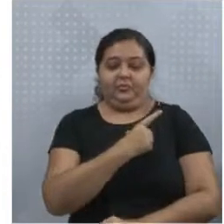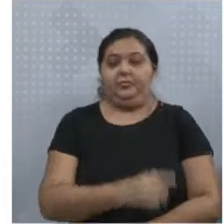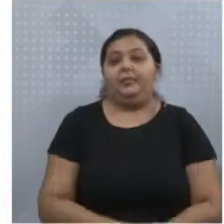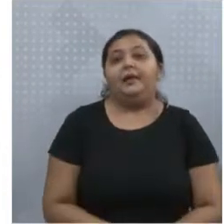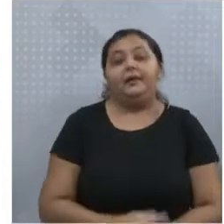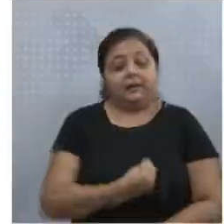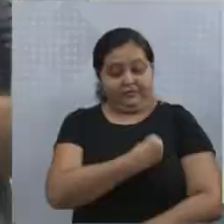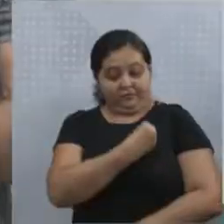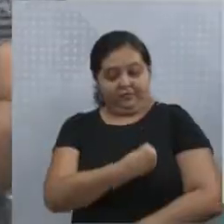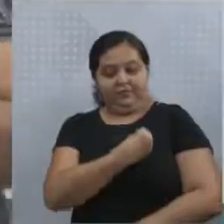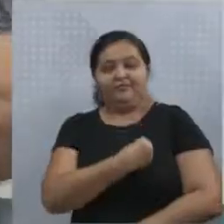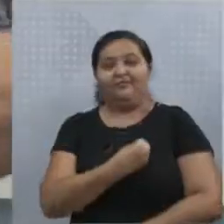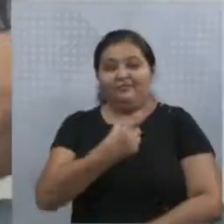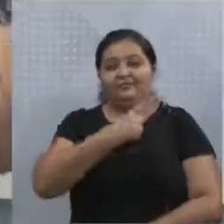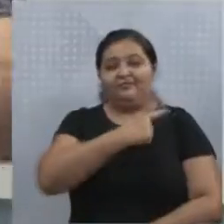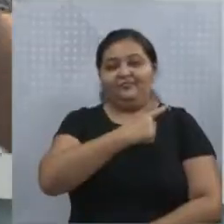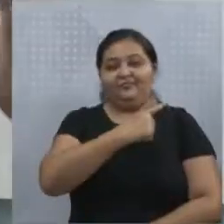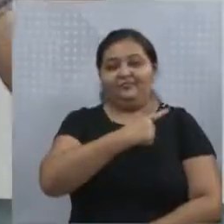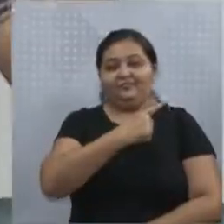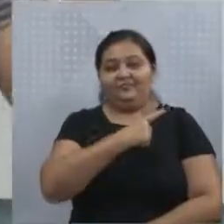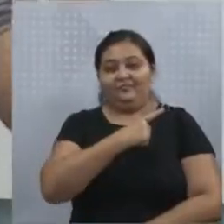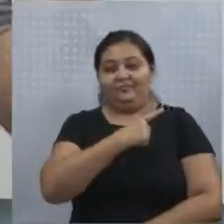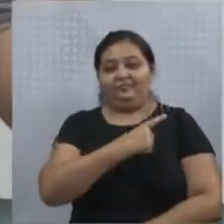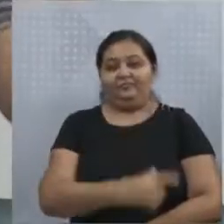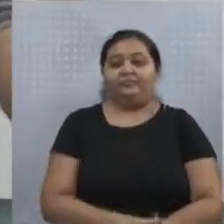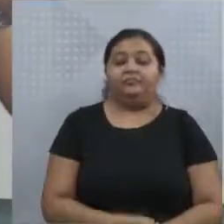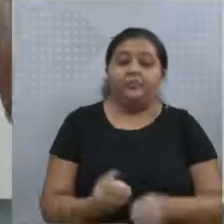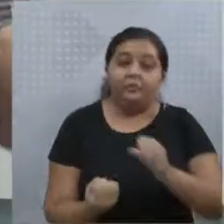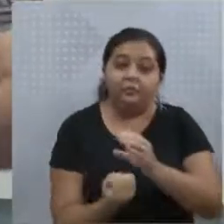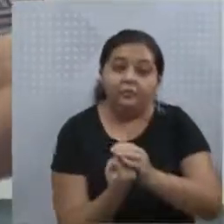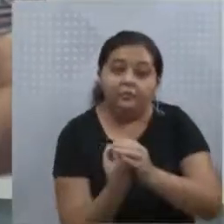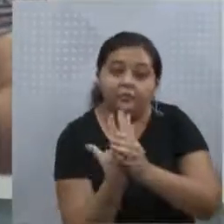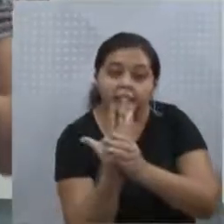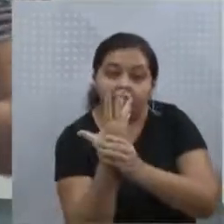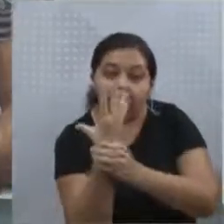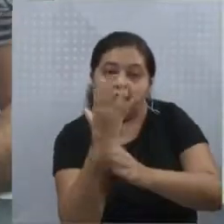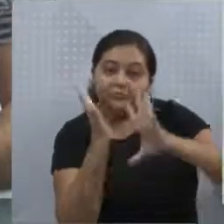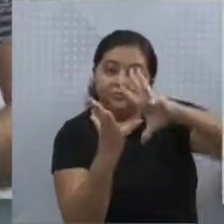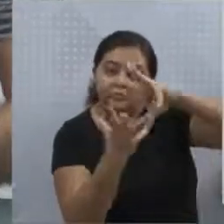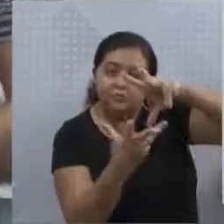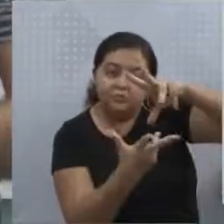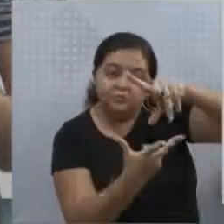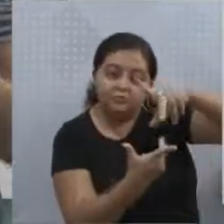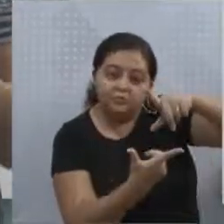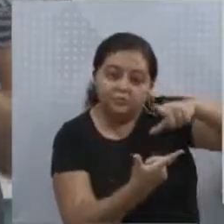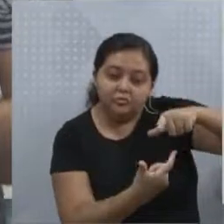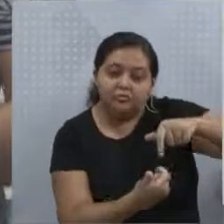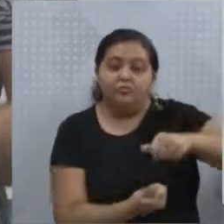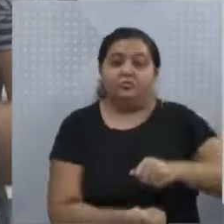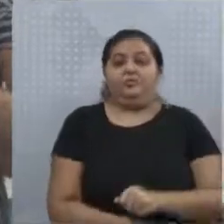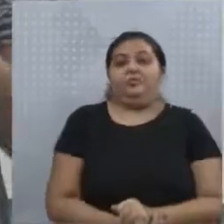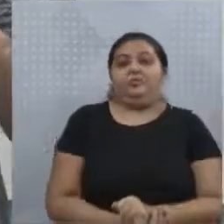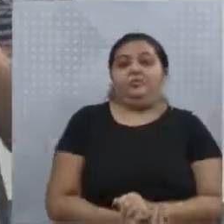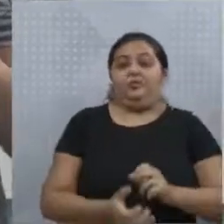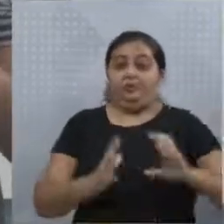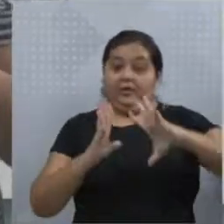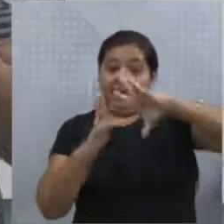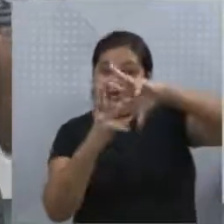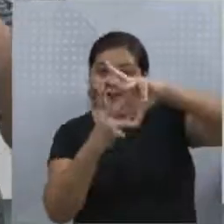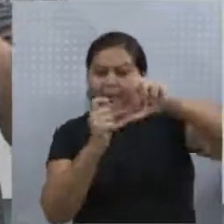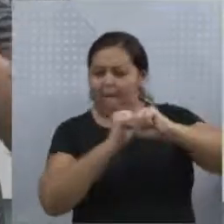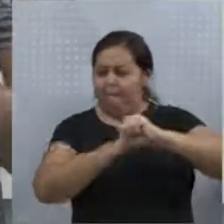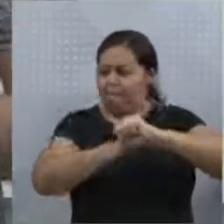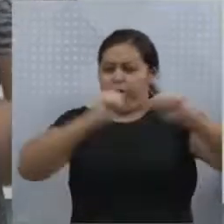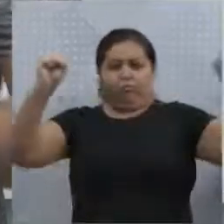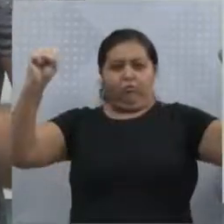proliferação da vida. Lembremos que, de acordo com a origem, a perspectiva de origem da Terra, nós temos a perspectiva do Big Bang, da